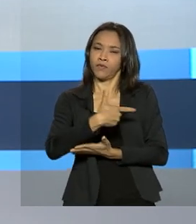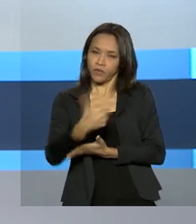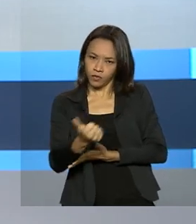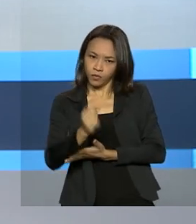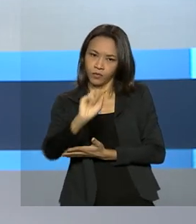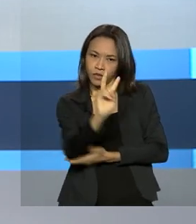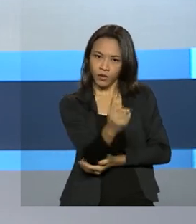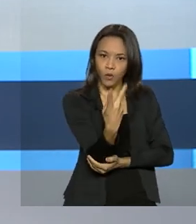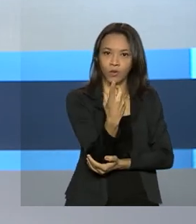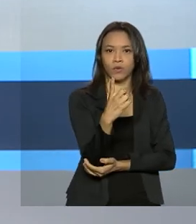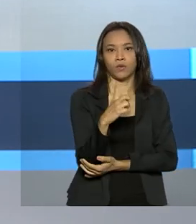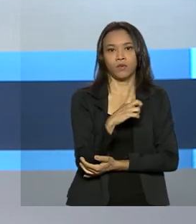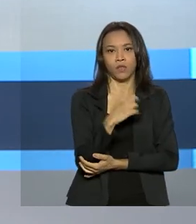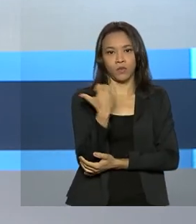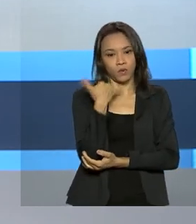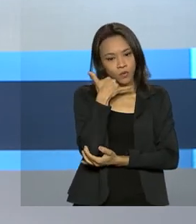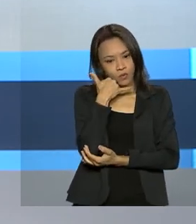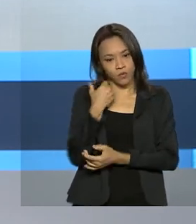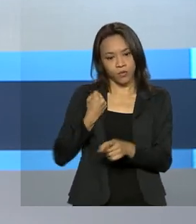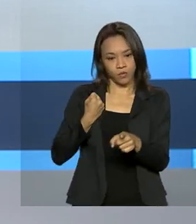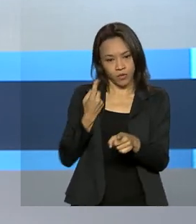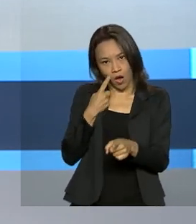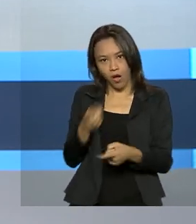disponíveis. São esses aí que aparecem na sua tela.